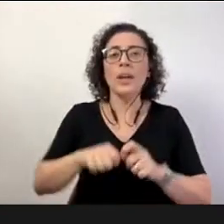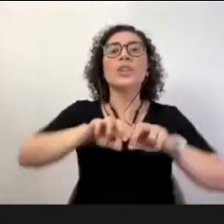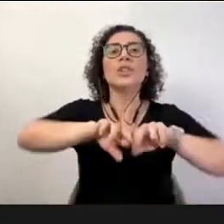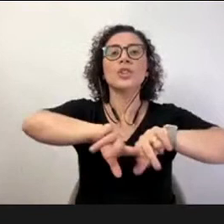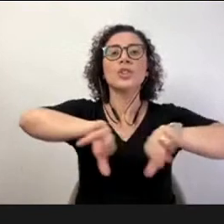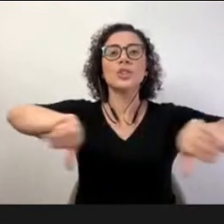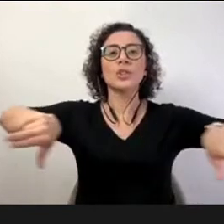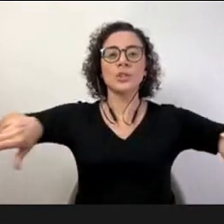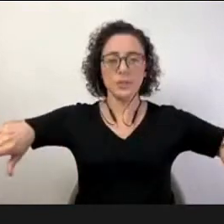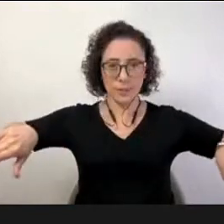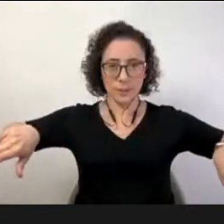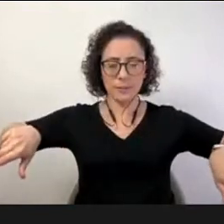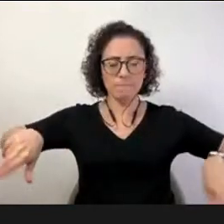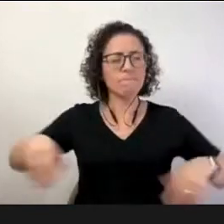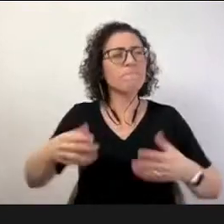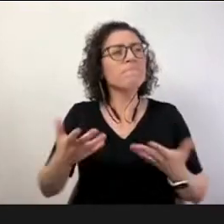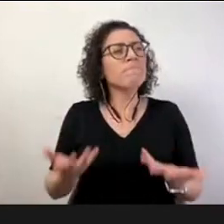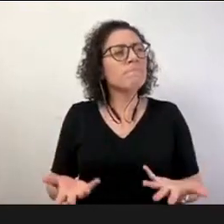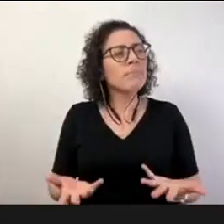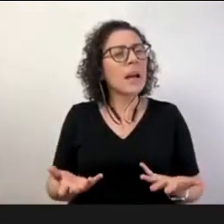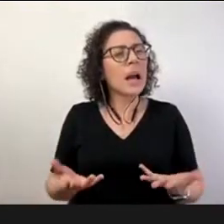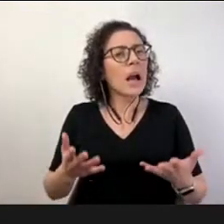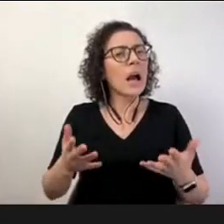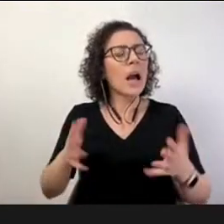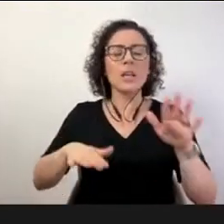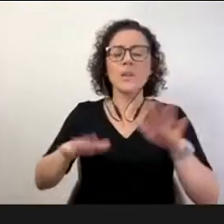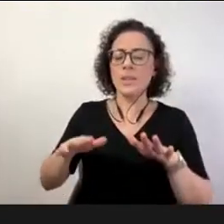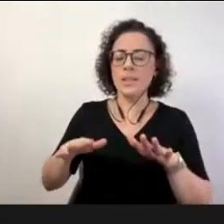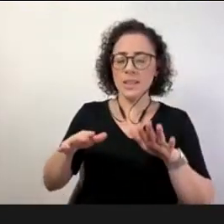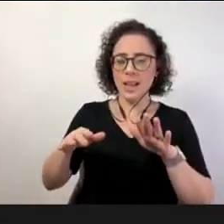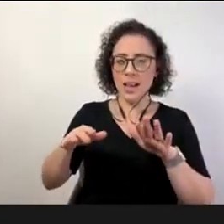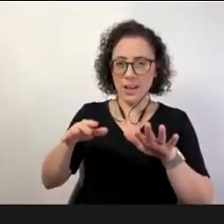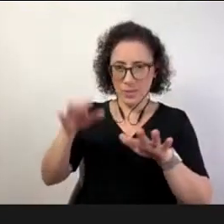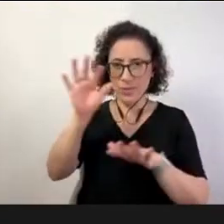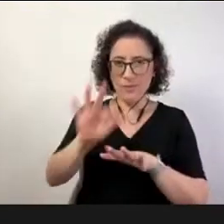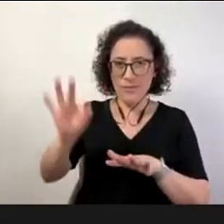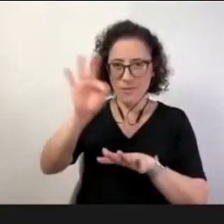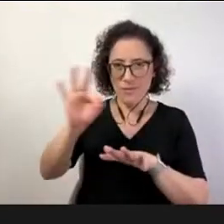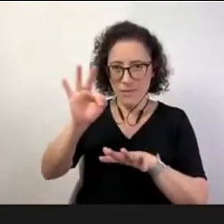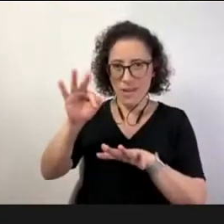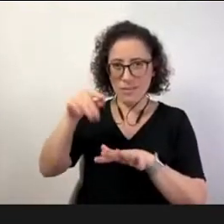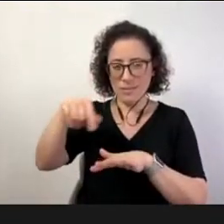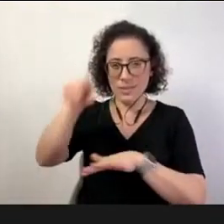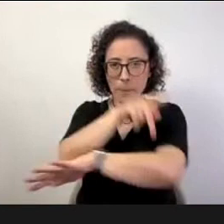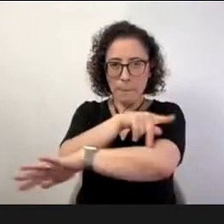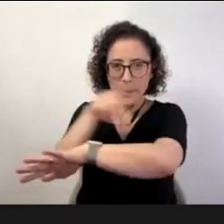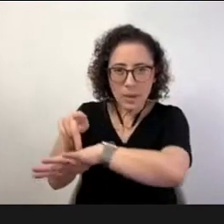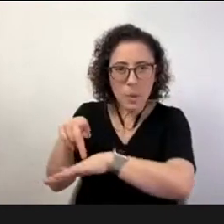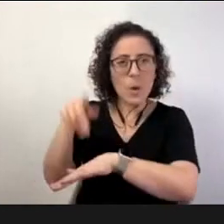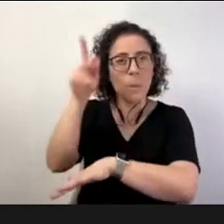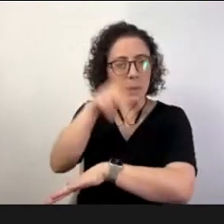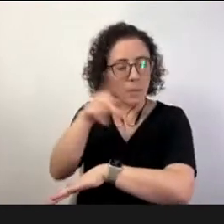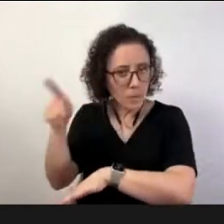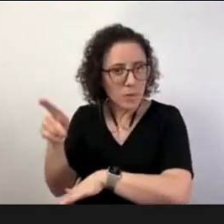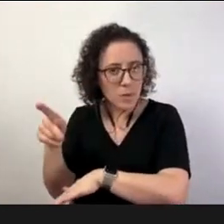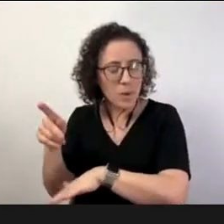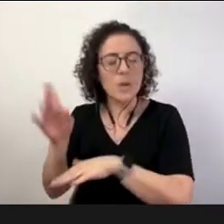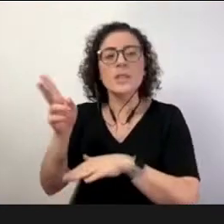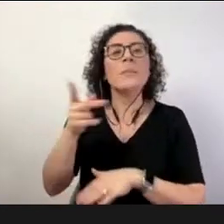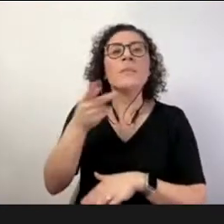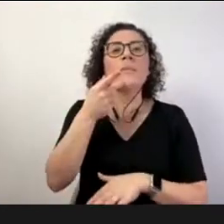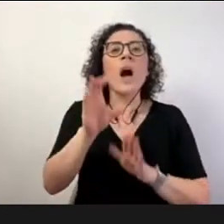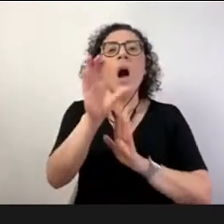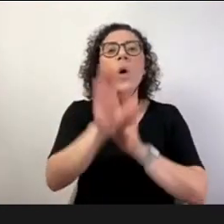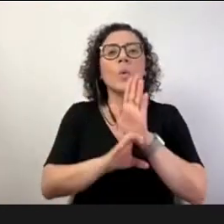formação de professores nós somos extremamente normativos se vocês virem nós falamos do currículo para todos falamos do